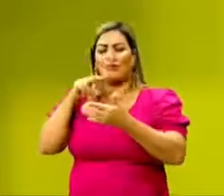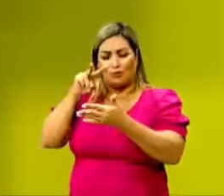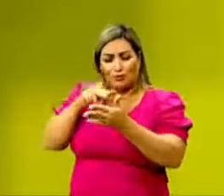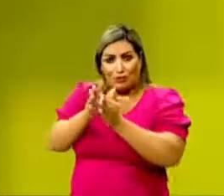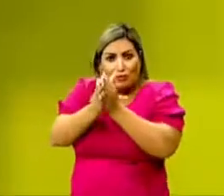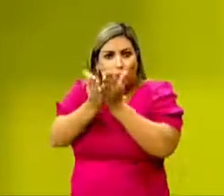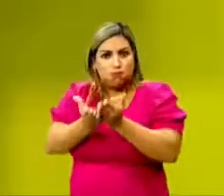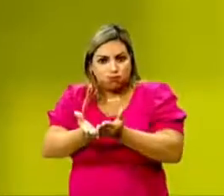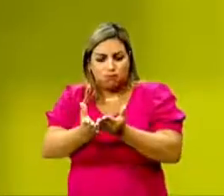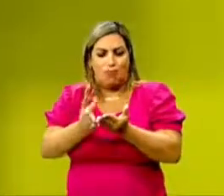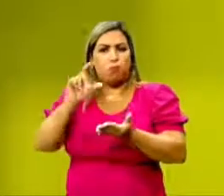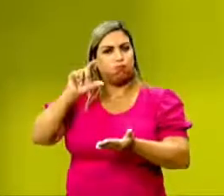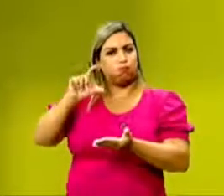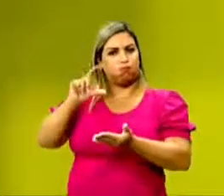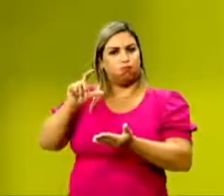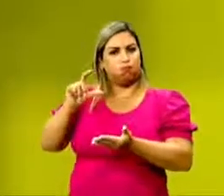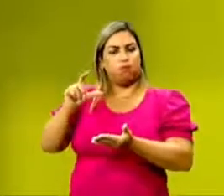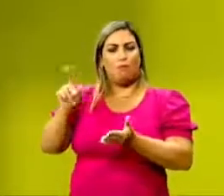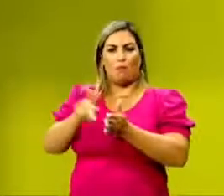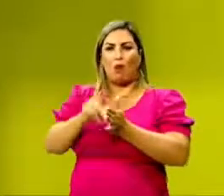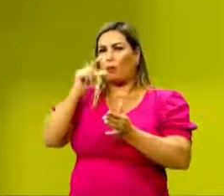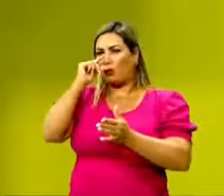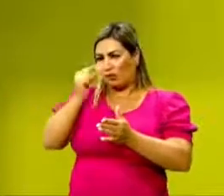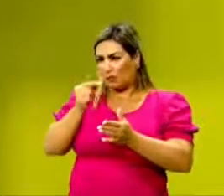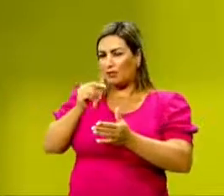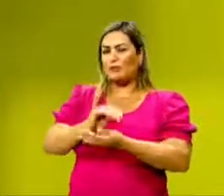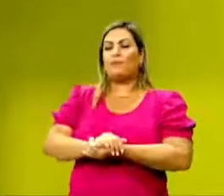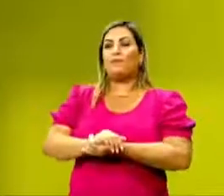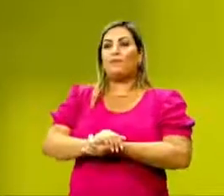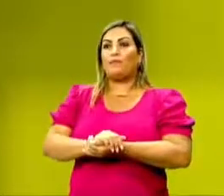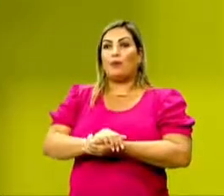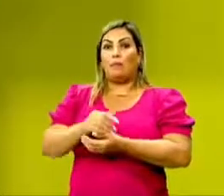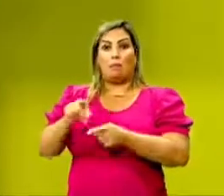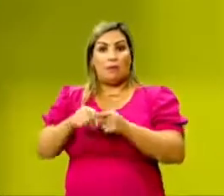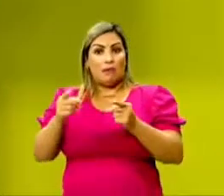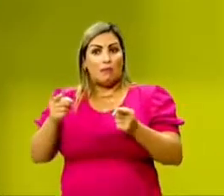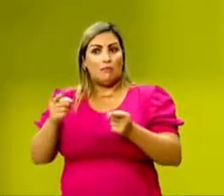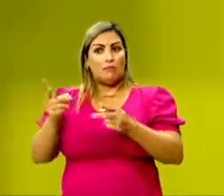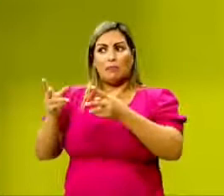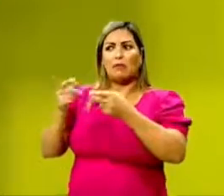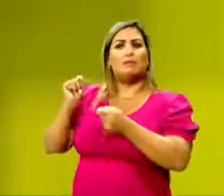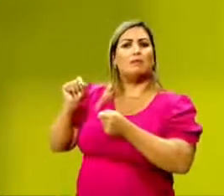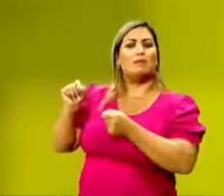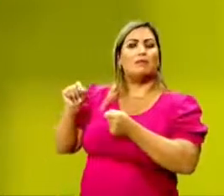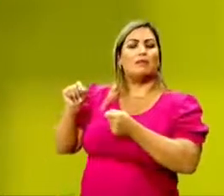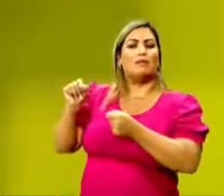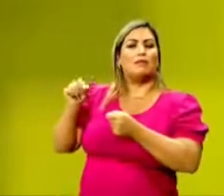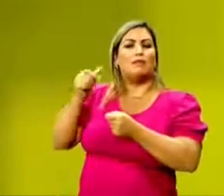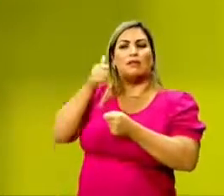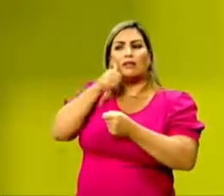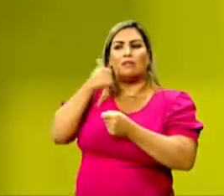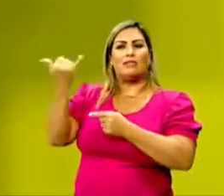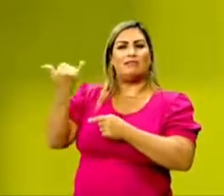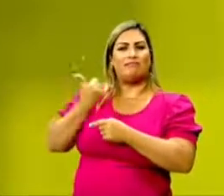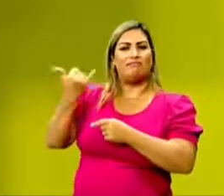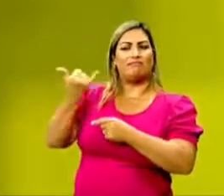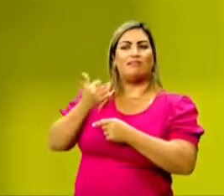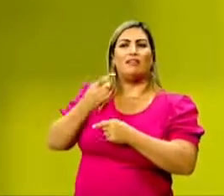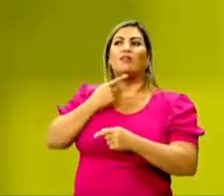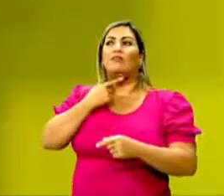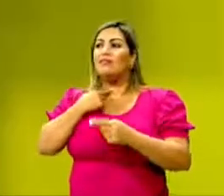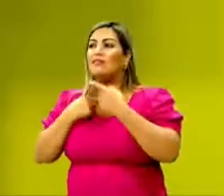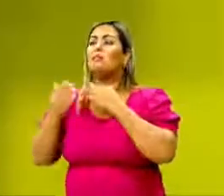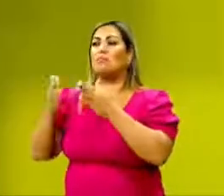ler o livro, Reinações de Narizinho. Só que ela percebe que, a partir desse momento que ela manifesta o desejo